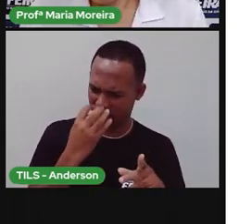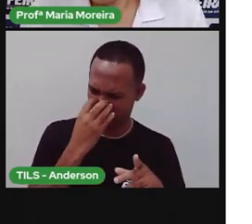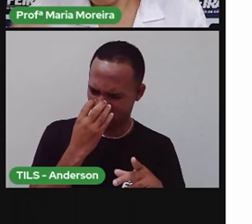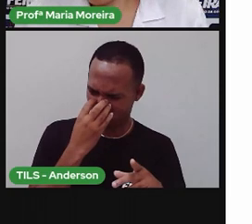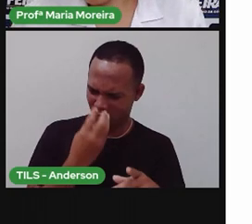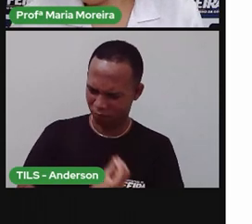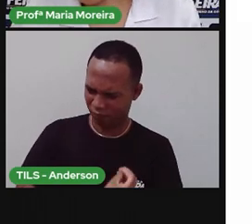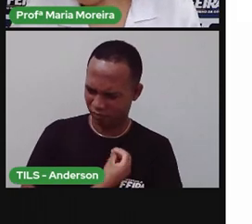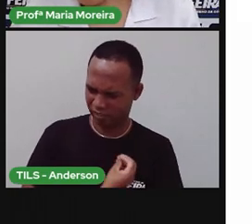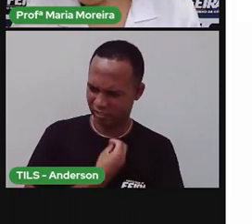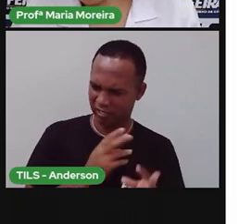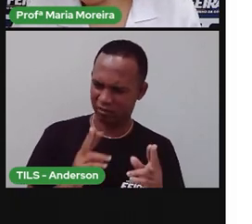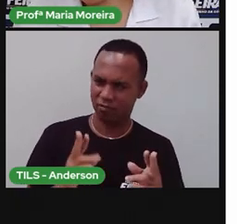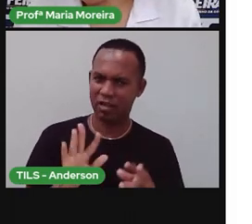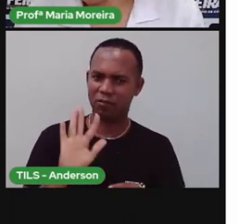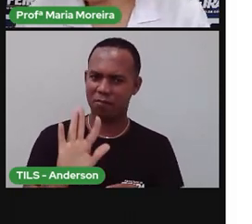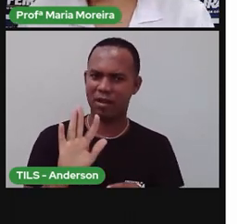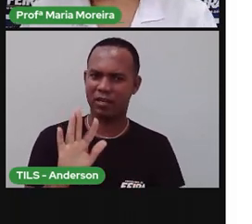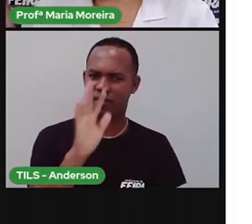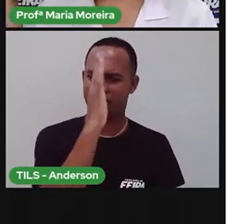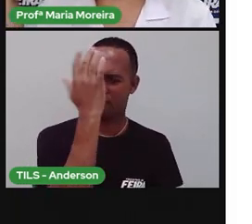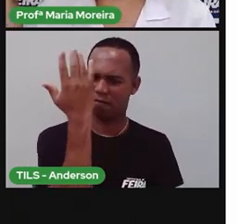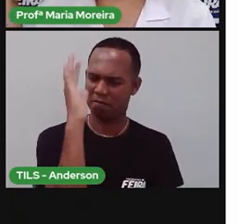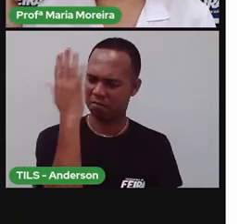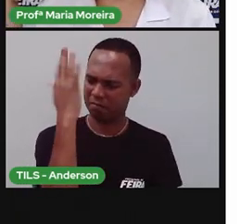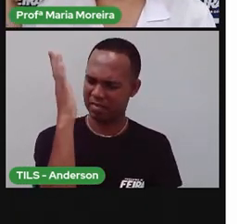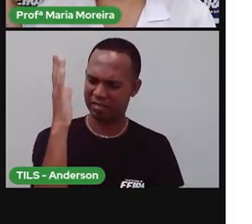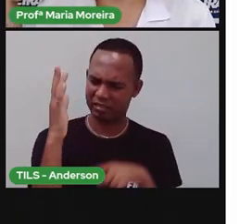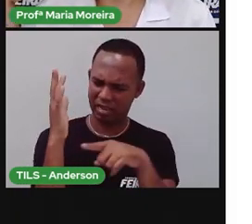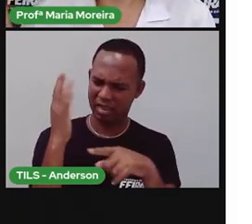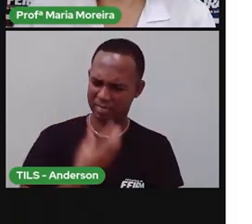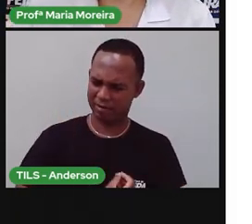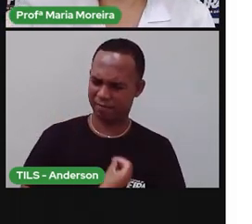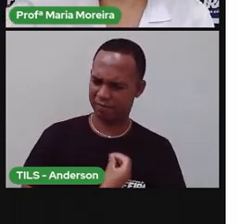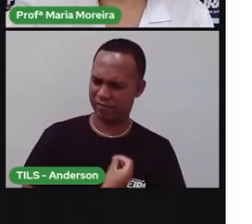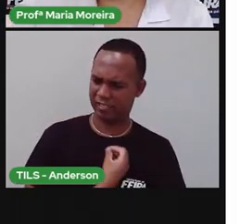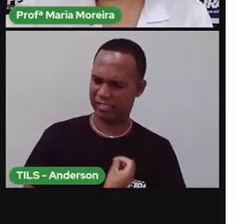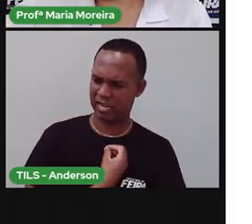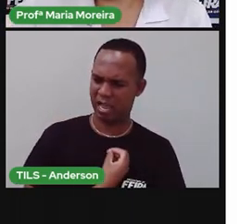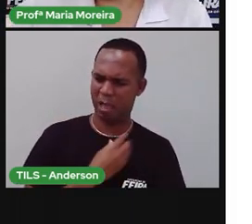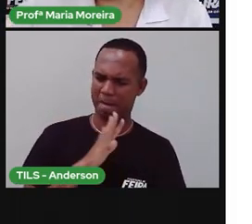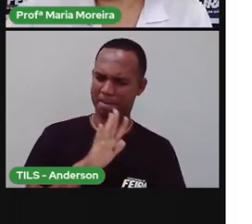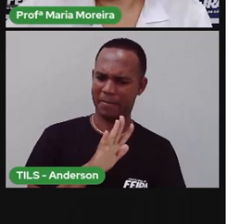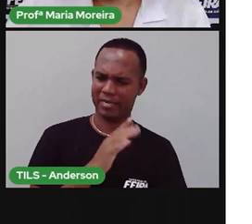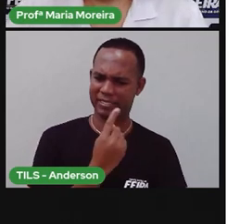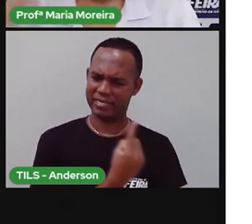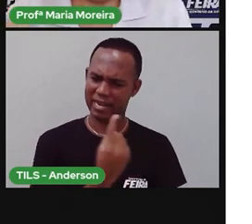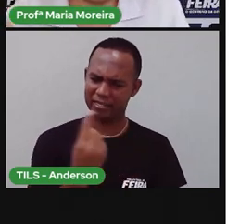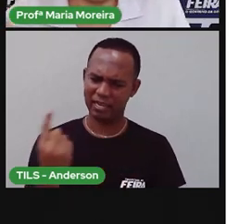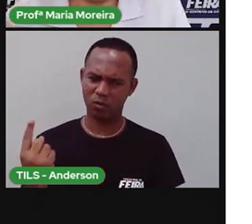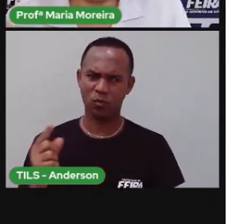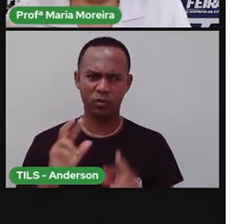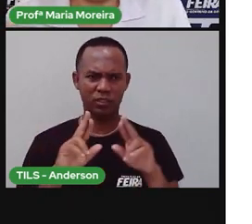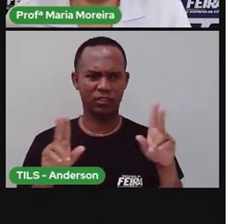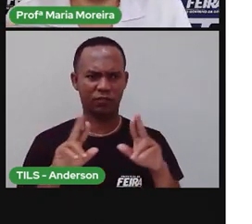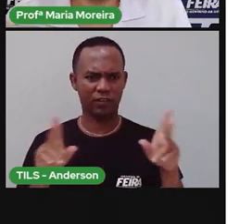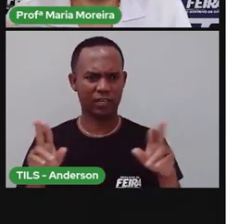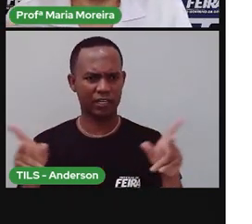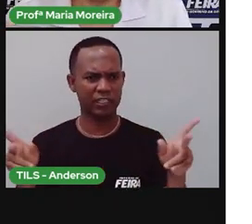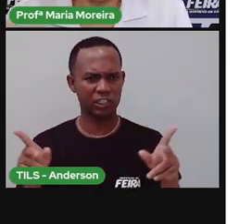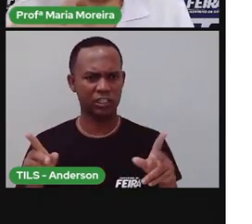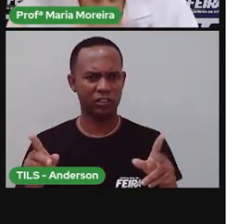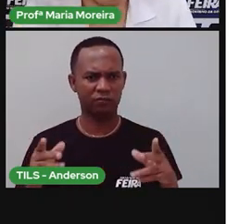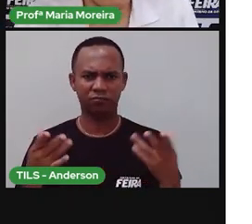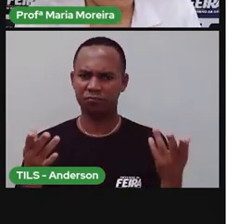Bom, uma planta é um ser vivo. Eu sou um ser vivo, mas eu sou diferente de uma planta, que sou diferente de uma formiga,